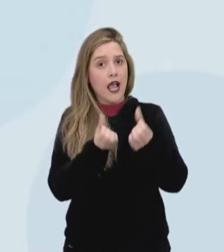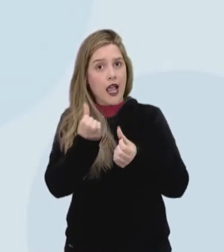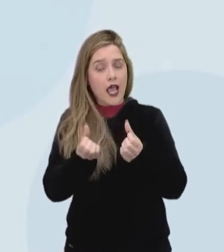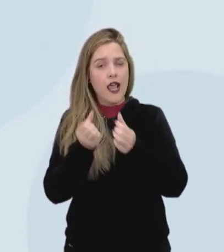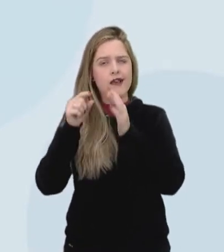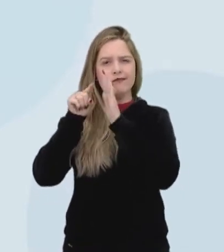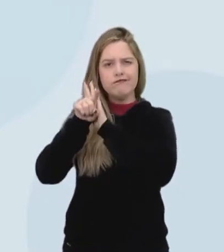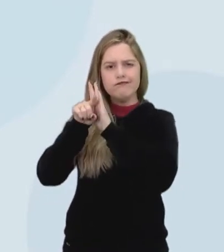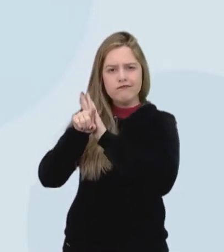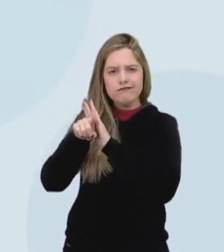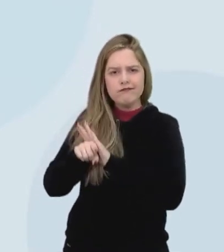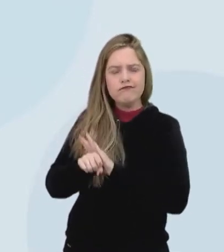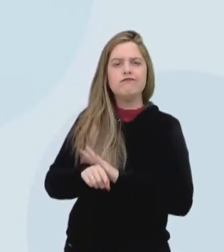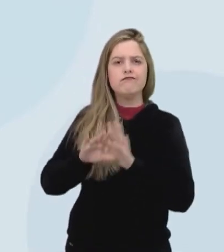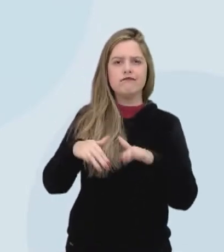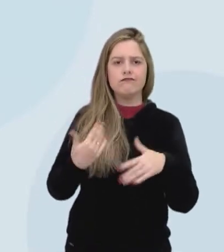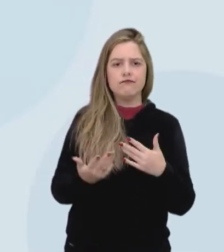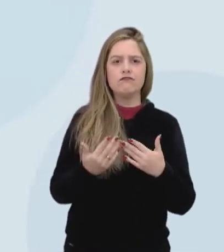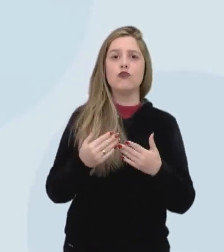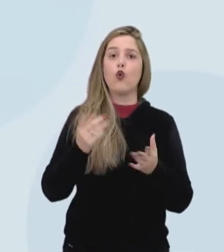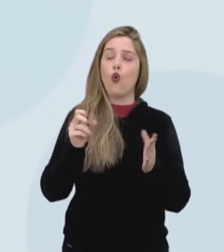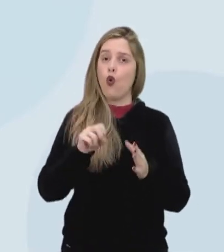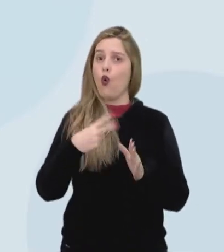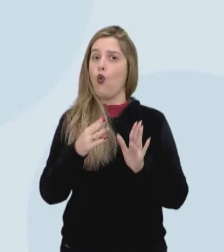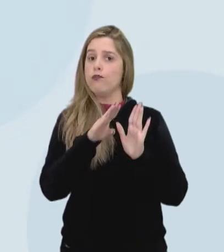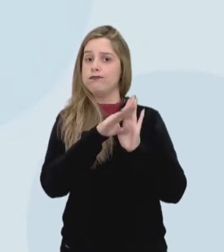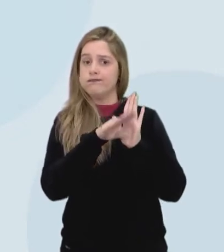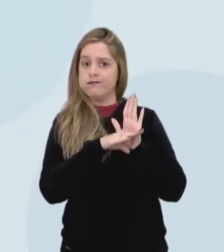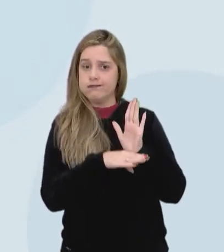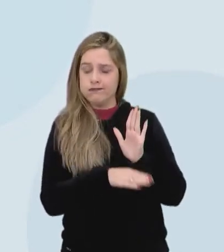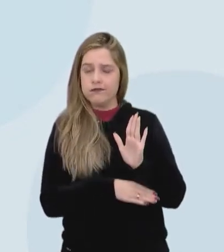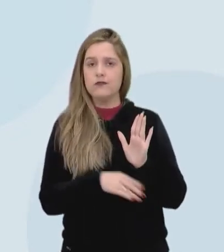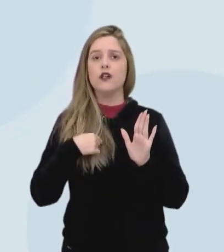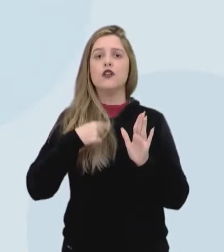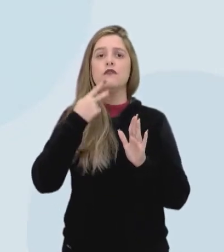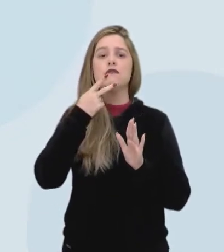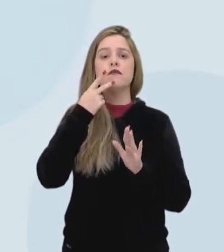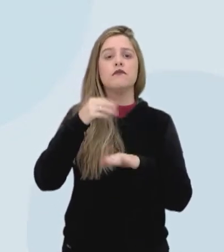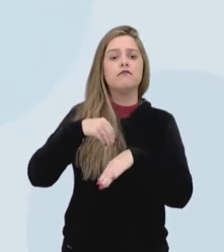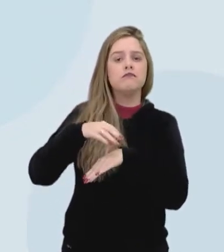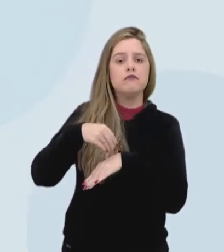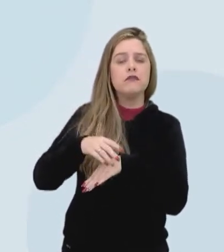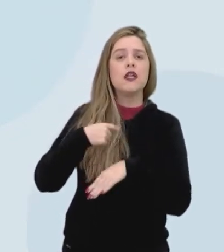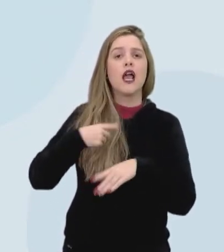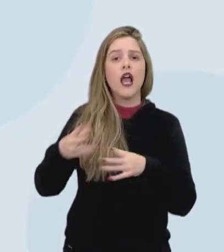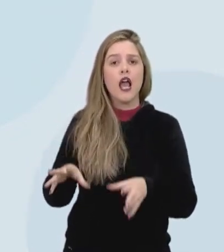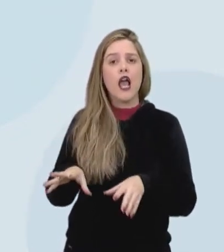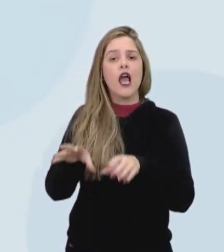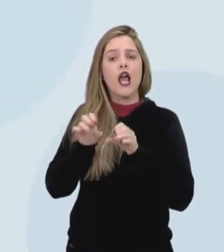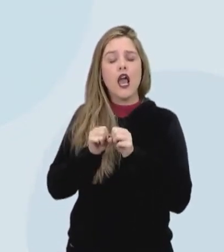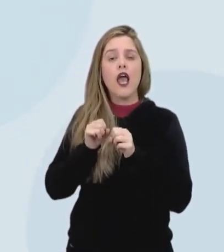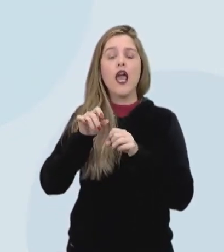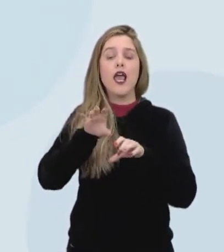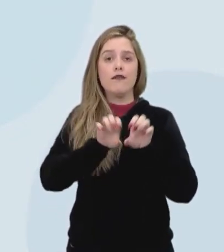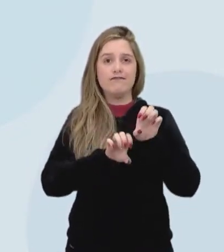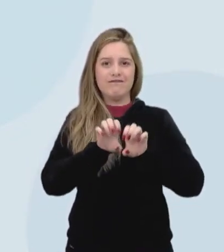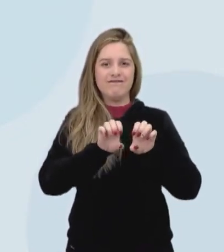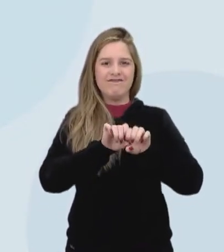investidor ou de patrão. A gente está olhando o LED e a gente percebe que a relação